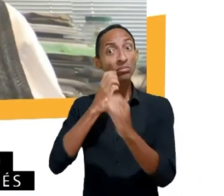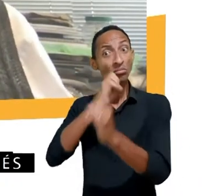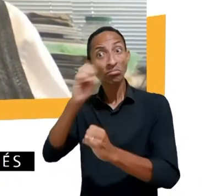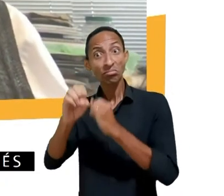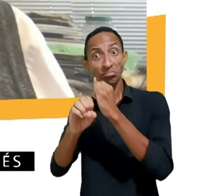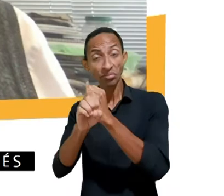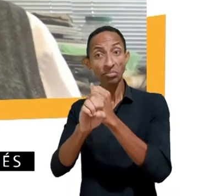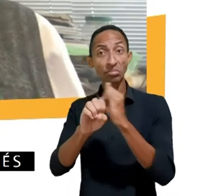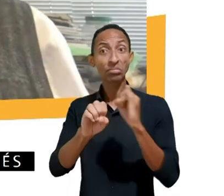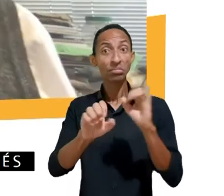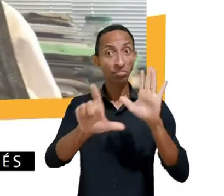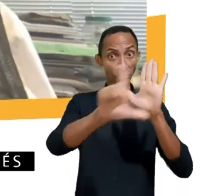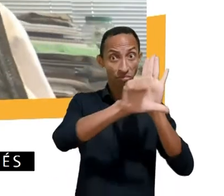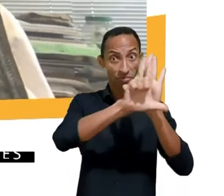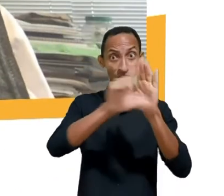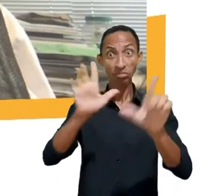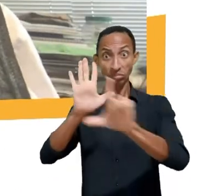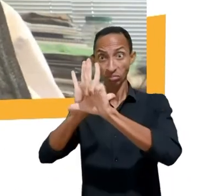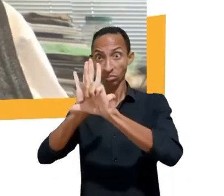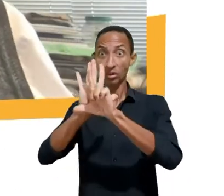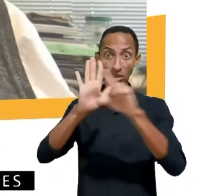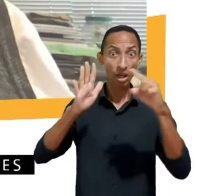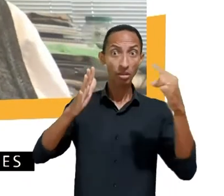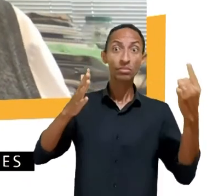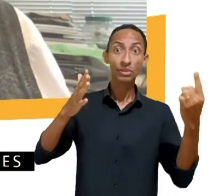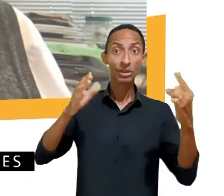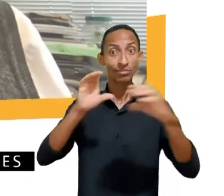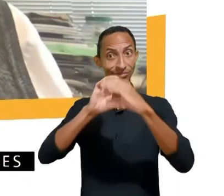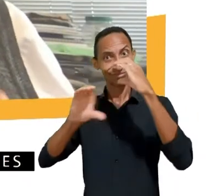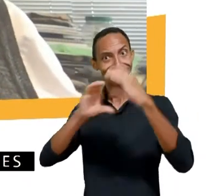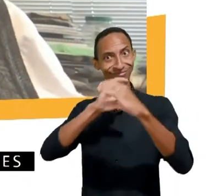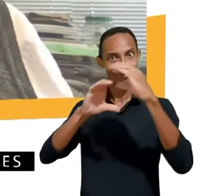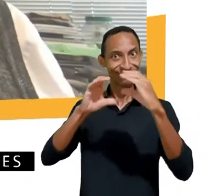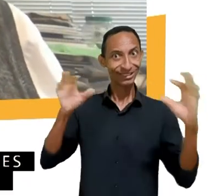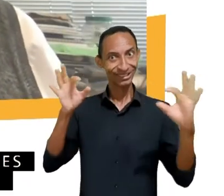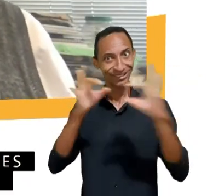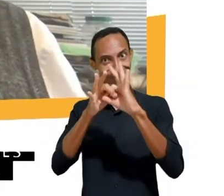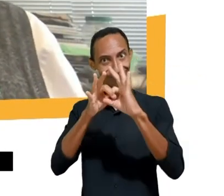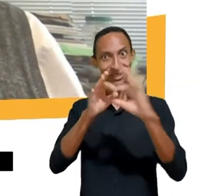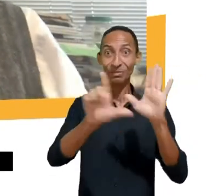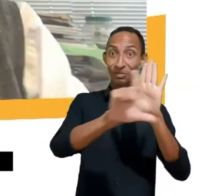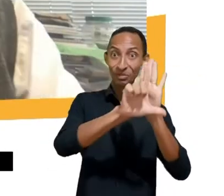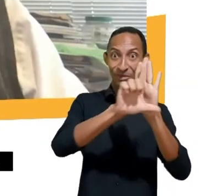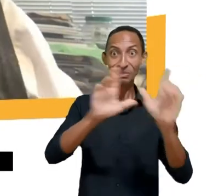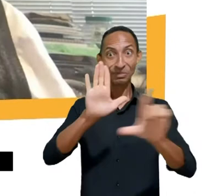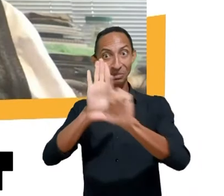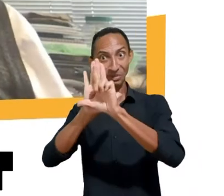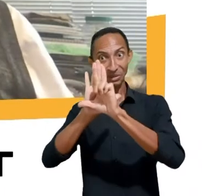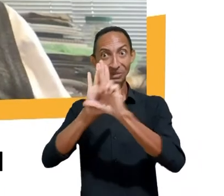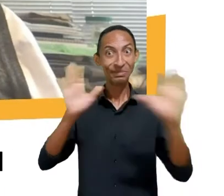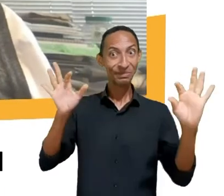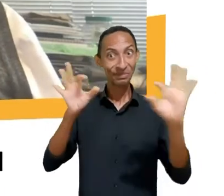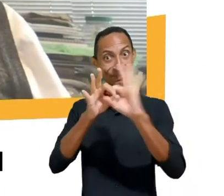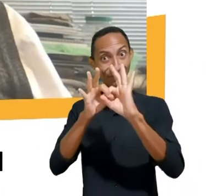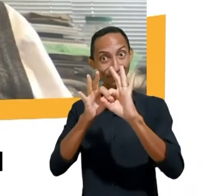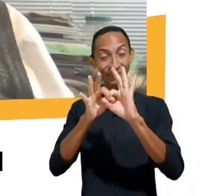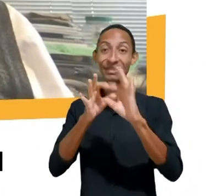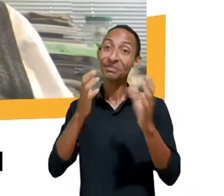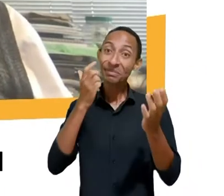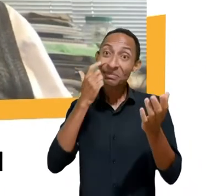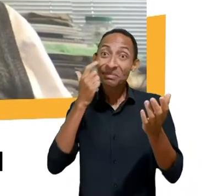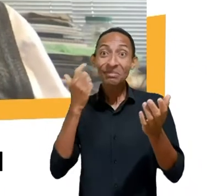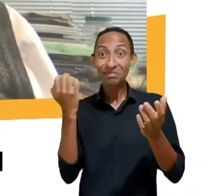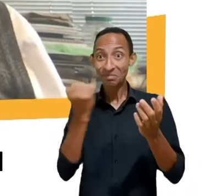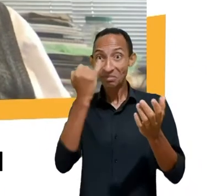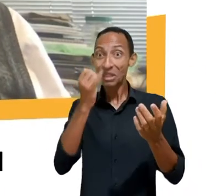trabalhar em conjunto, elas dialogam entre si porque uma delas trata, digamos, do efeito internet e outra trata, evidentemente, da proteção às